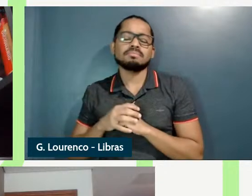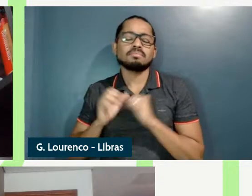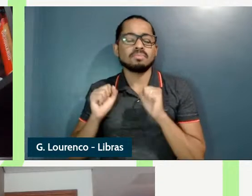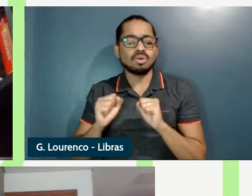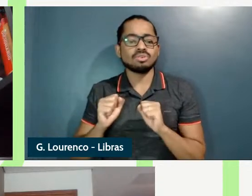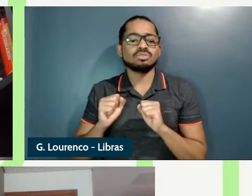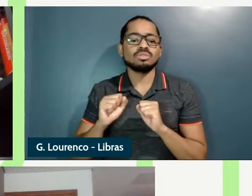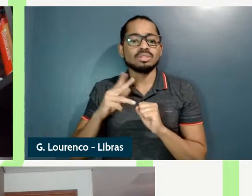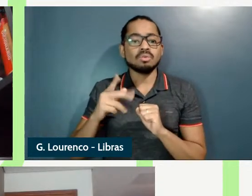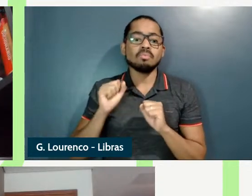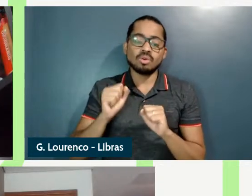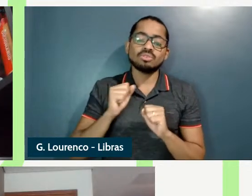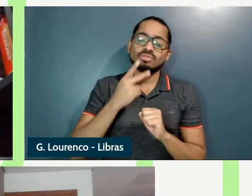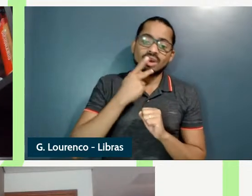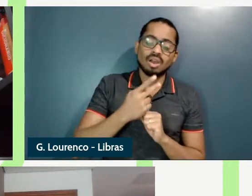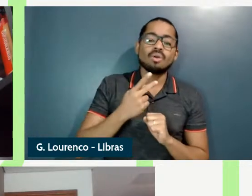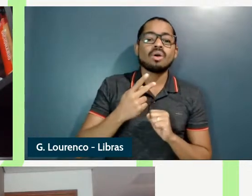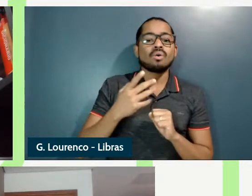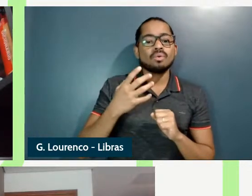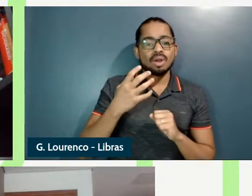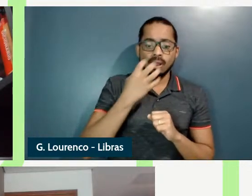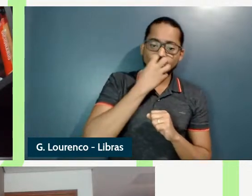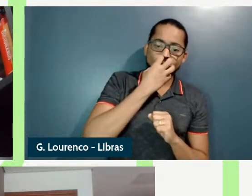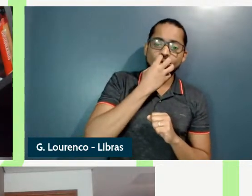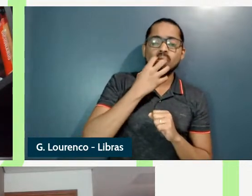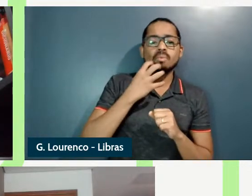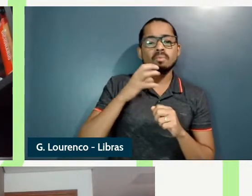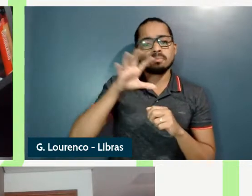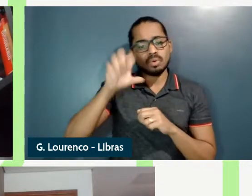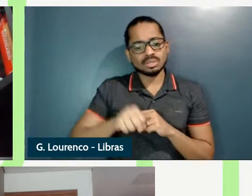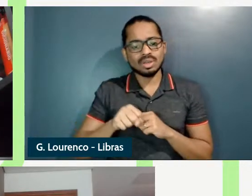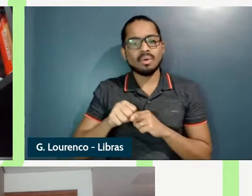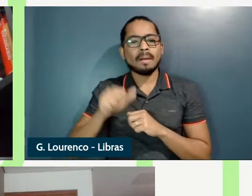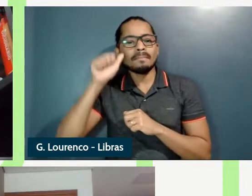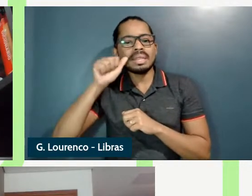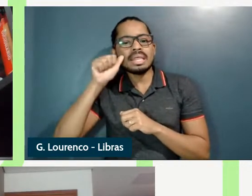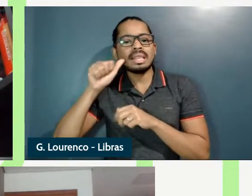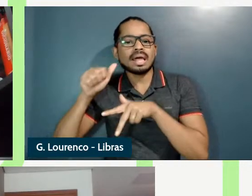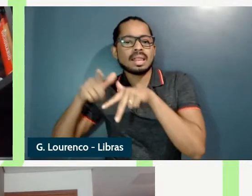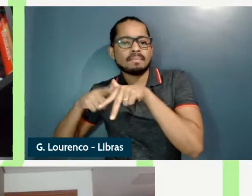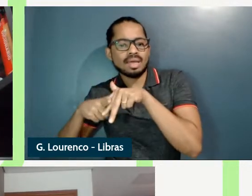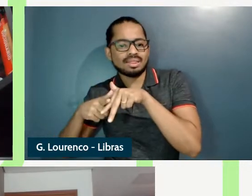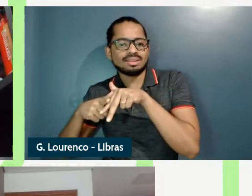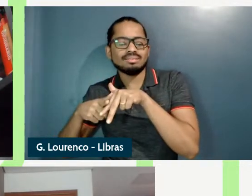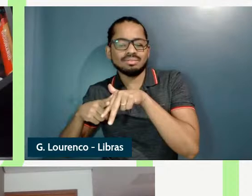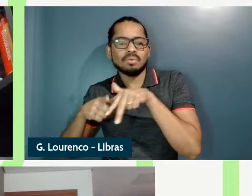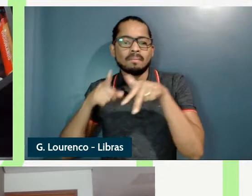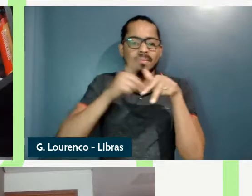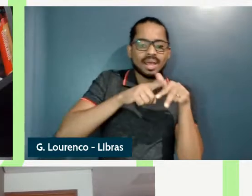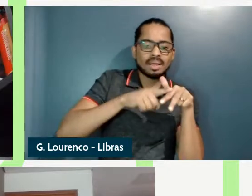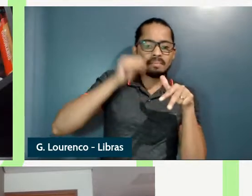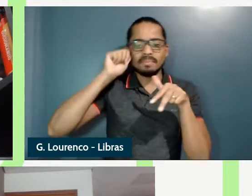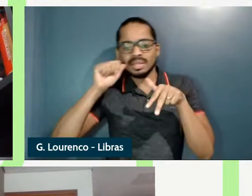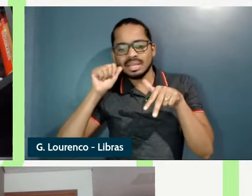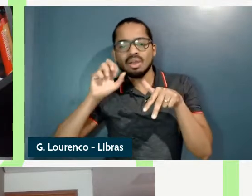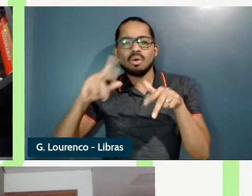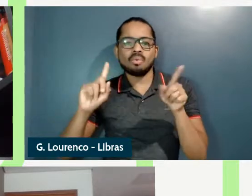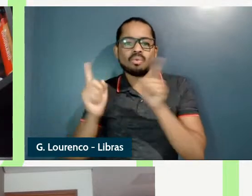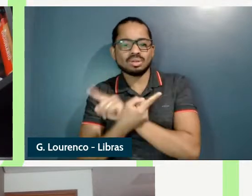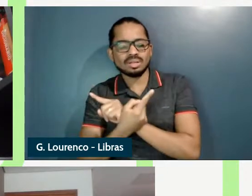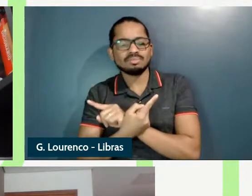cachorro mordeu a menina na perna a menina alça alça não a menina fica na posição mais alta de